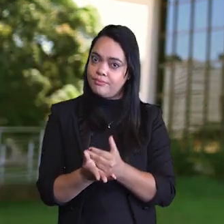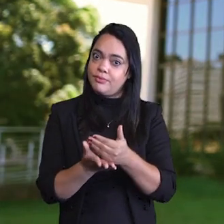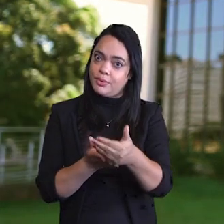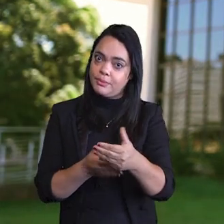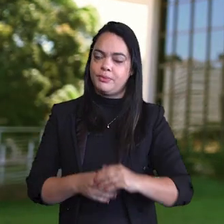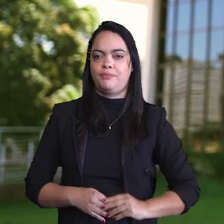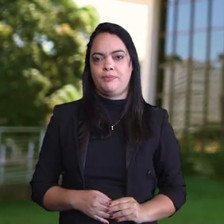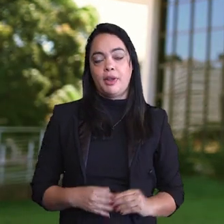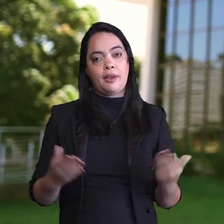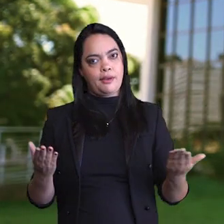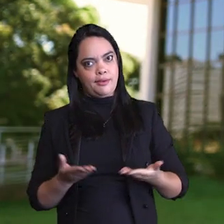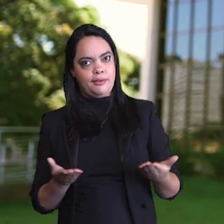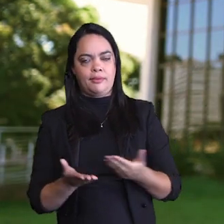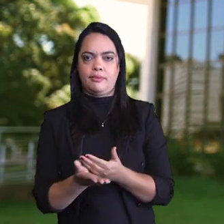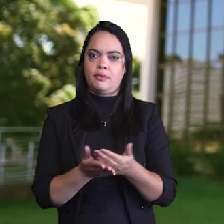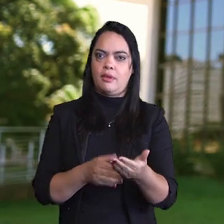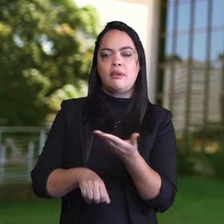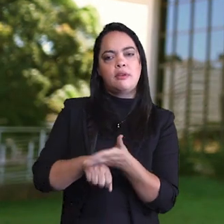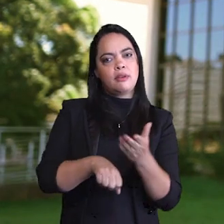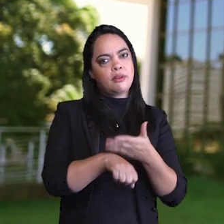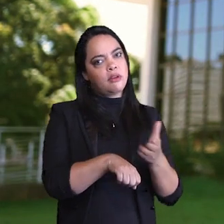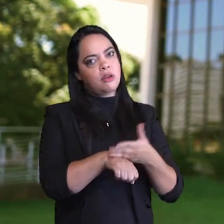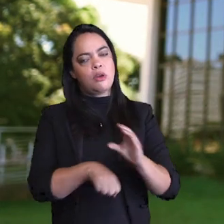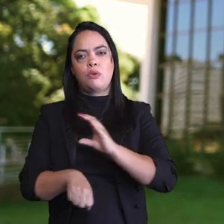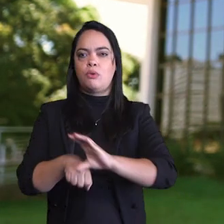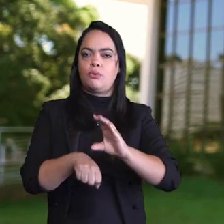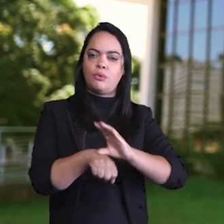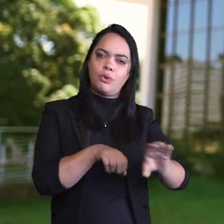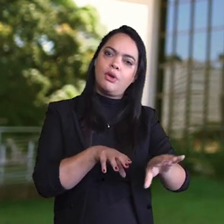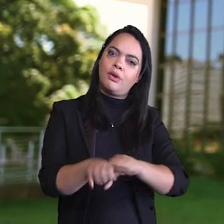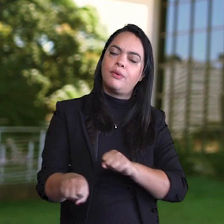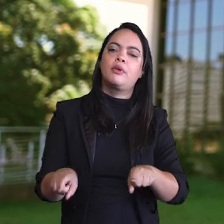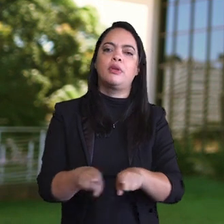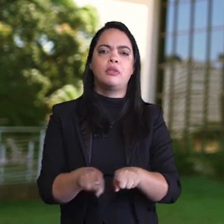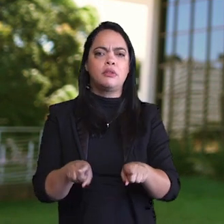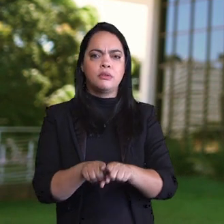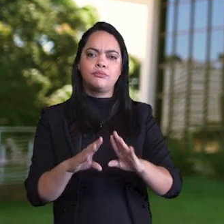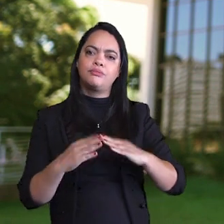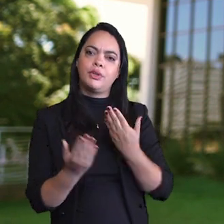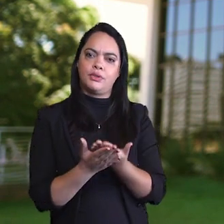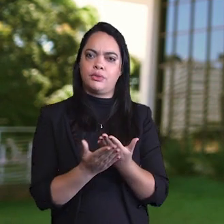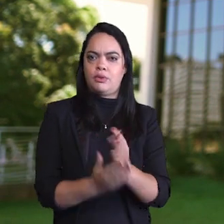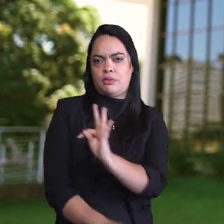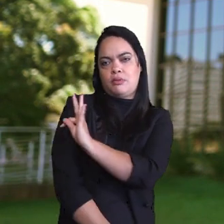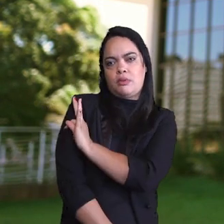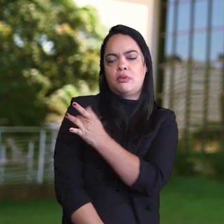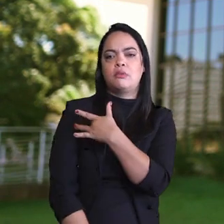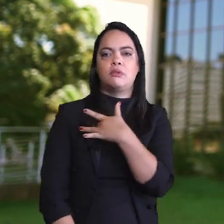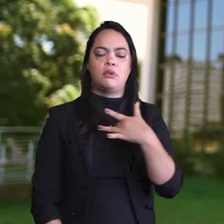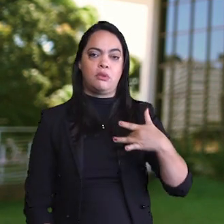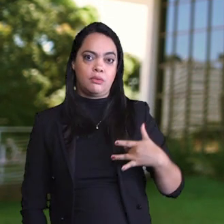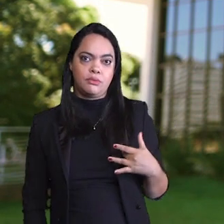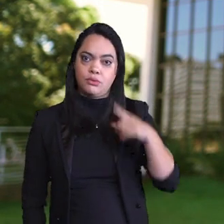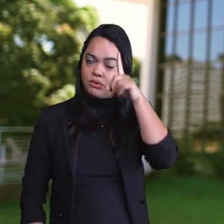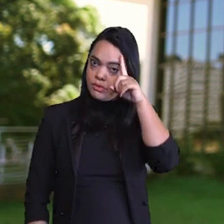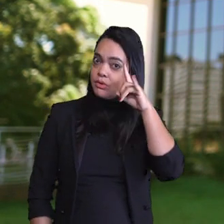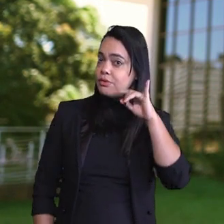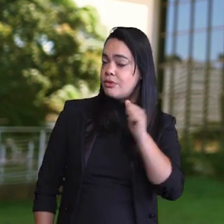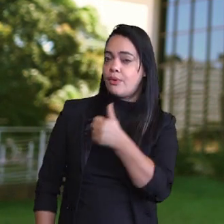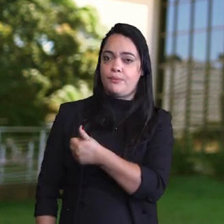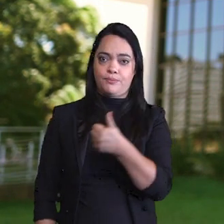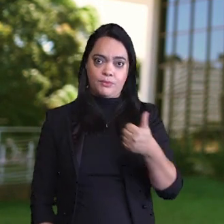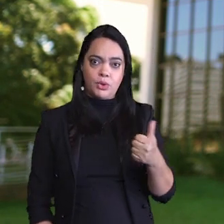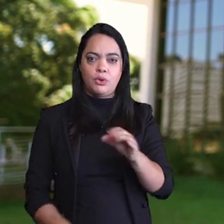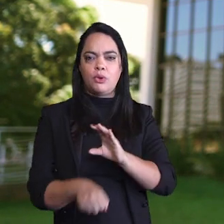Agora nós vamos começar com essas atividades, os nossos cursos de graduação e também com a nossa Escola Técnica de Saúde e, no dia